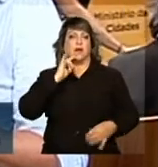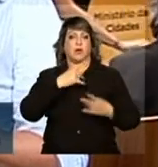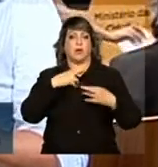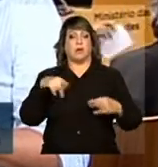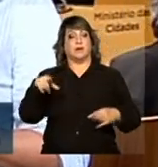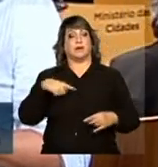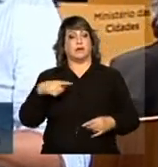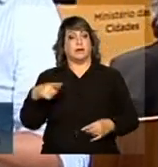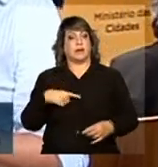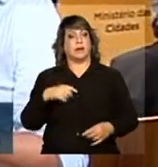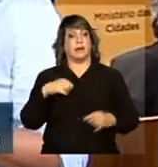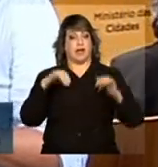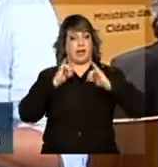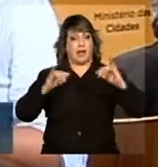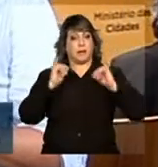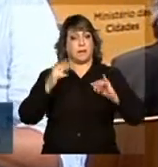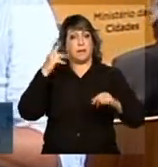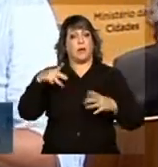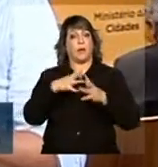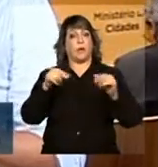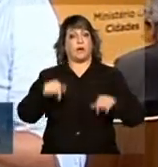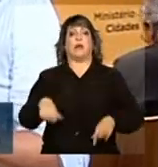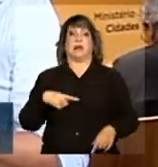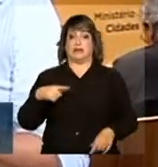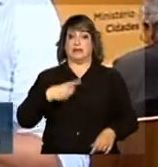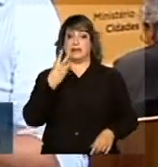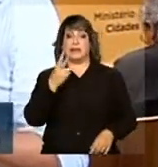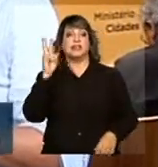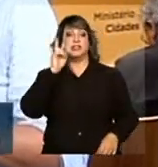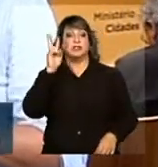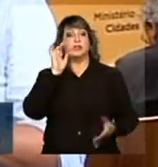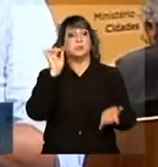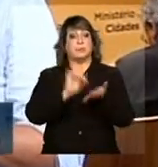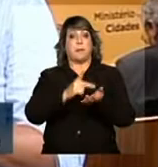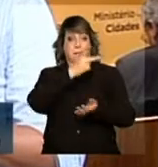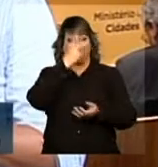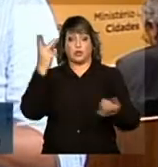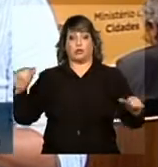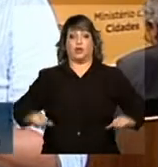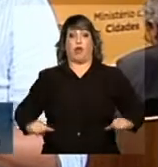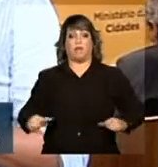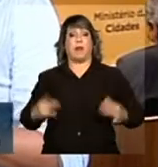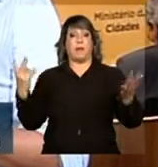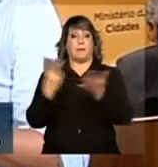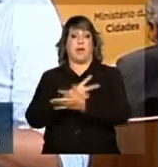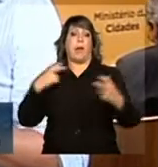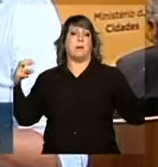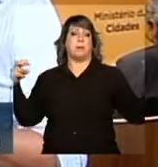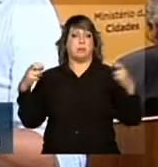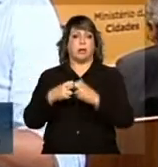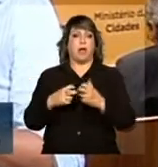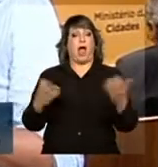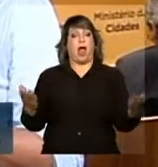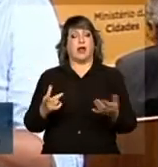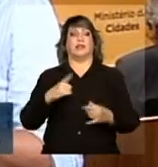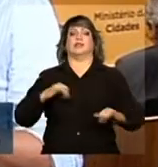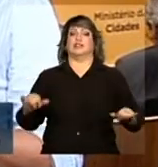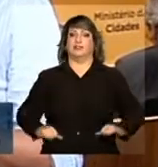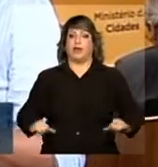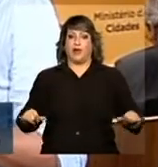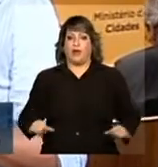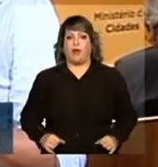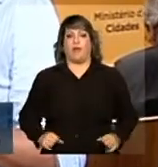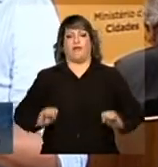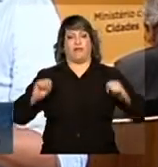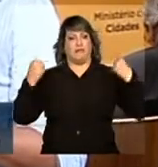escolhas. A campanha traz três histórias reais de pessoas que sofreram acidentes de trânsito e agora passam por processos de